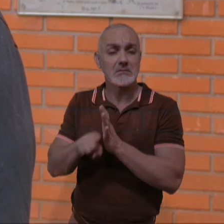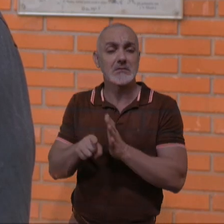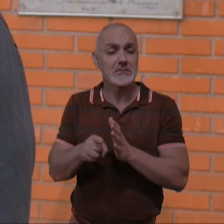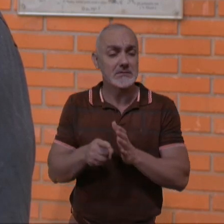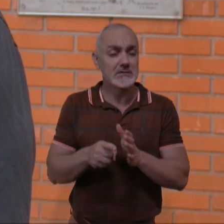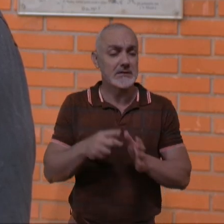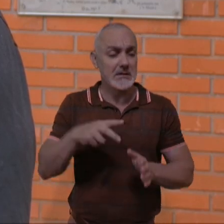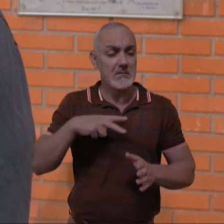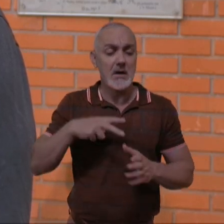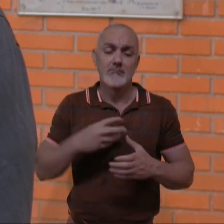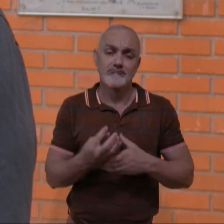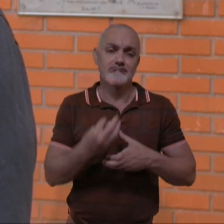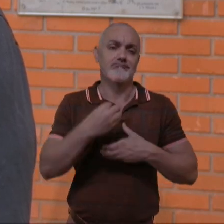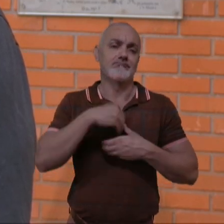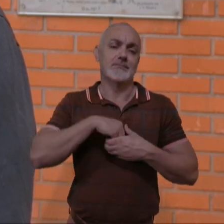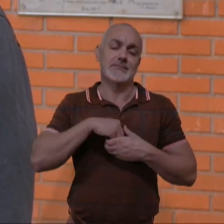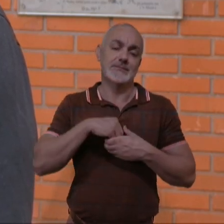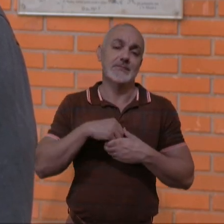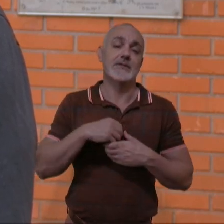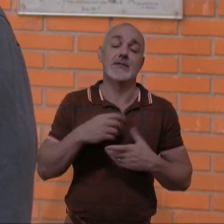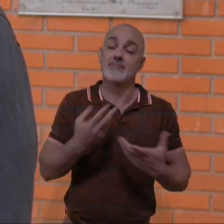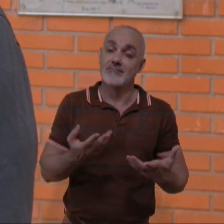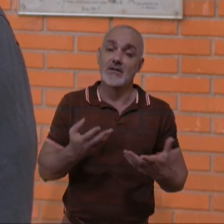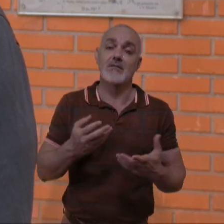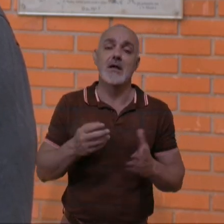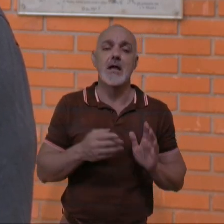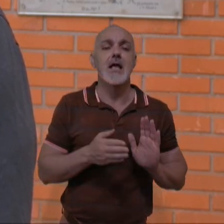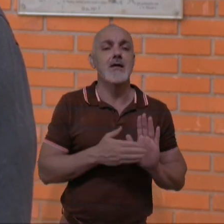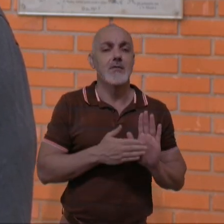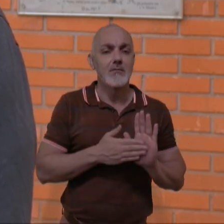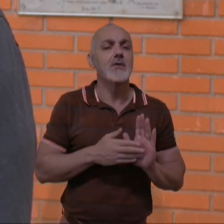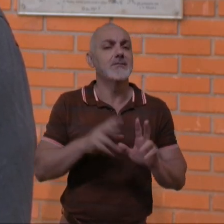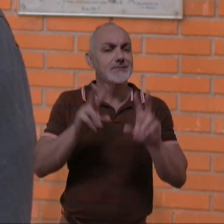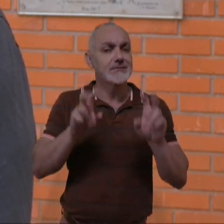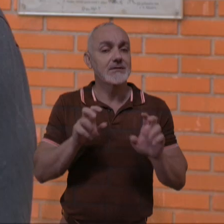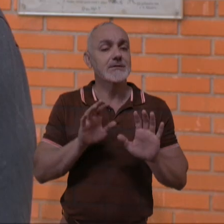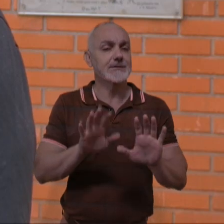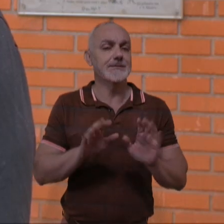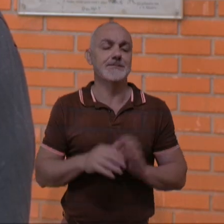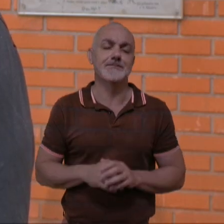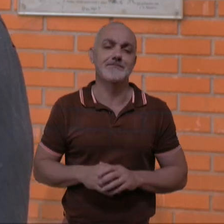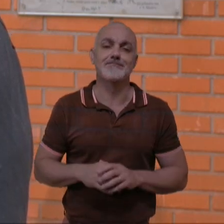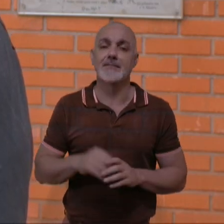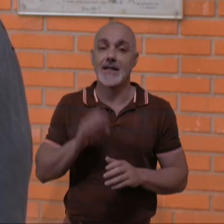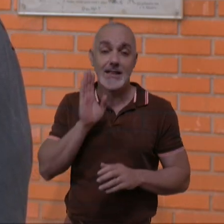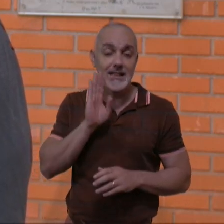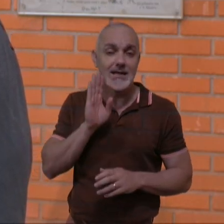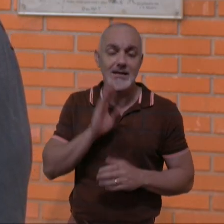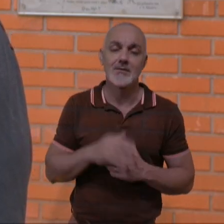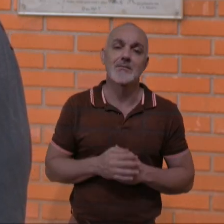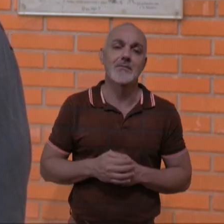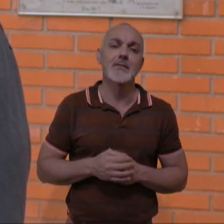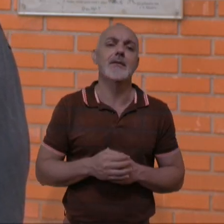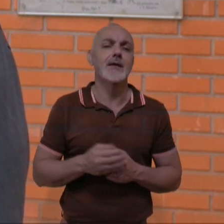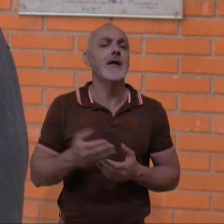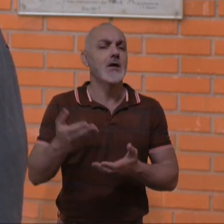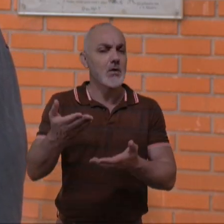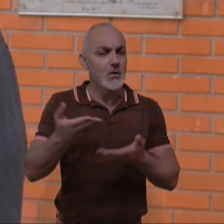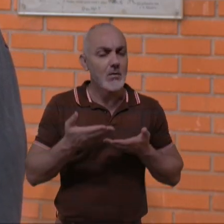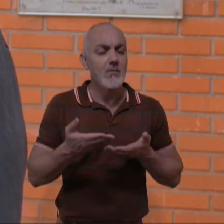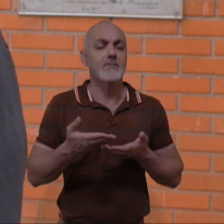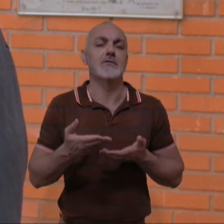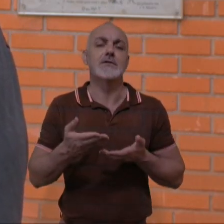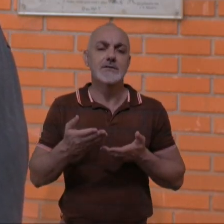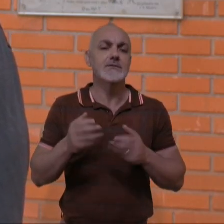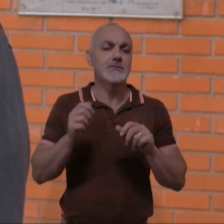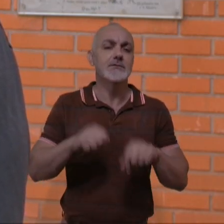íntima das criaturas. Daí surgiu a proposta dessa temática. Muito legal. Então deixa um convite para o nosso